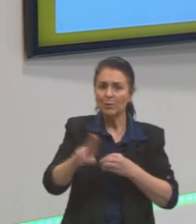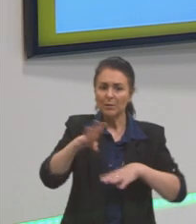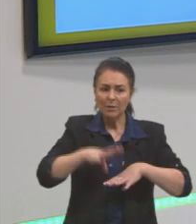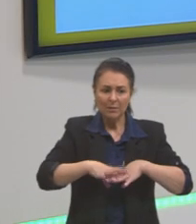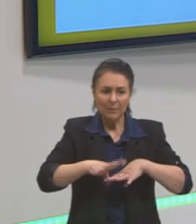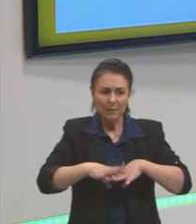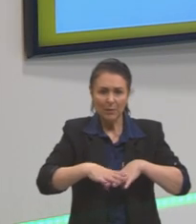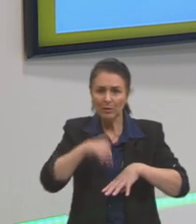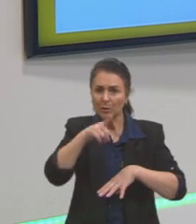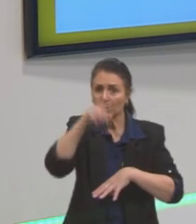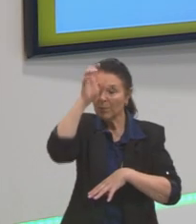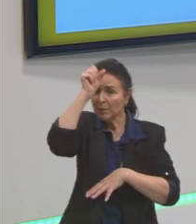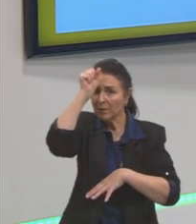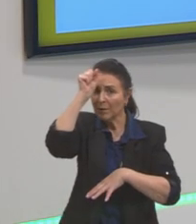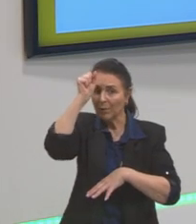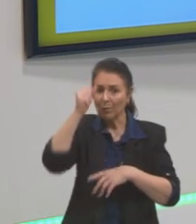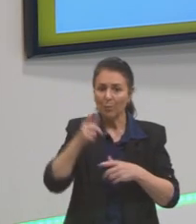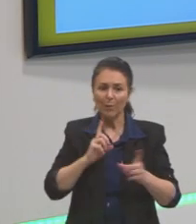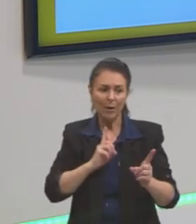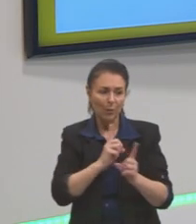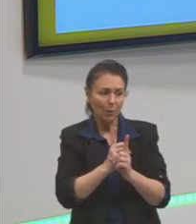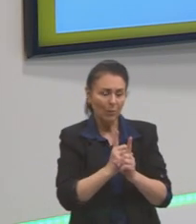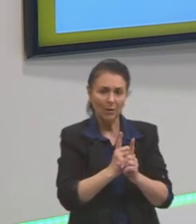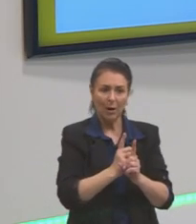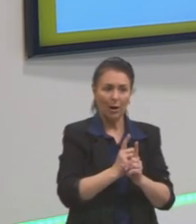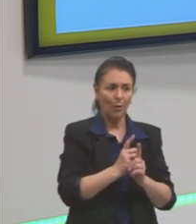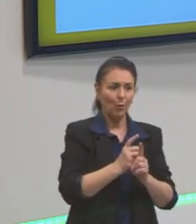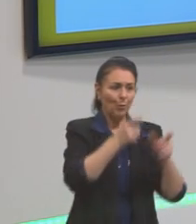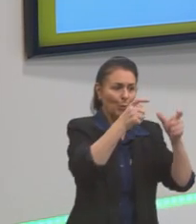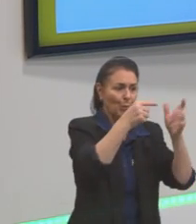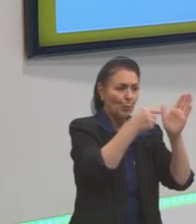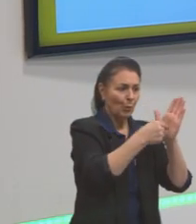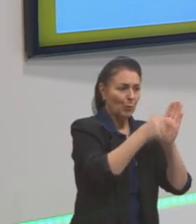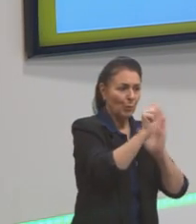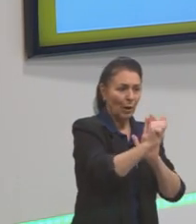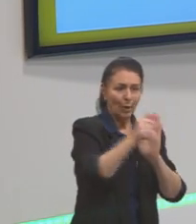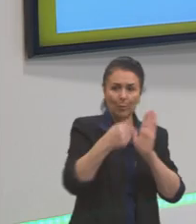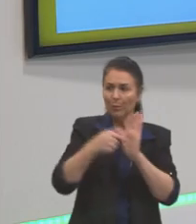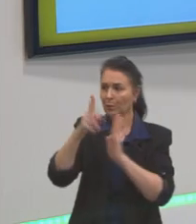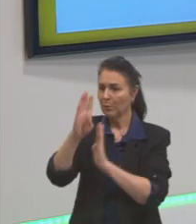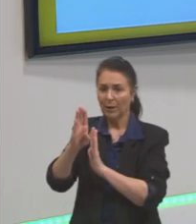localizar quando a gente vai do ponto A ou mesmo quando está viajando.